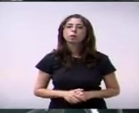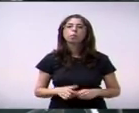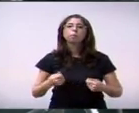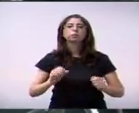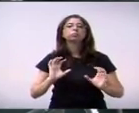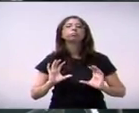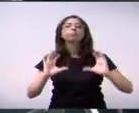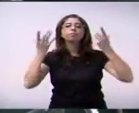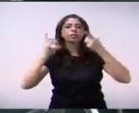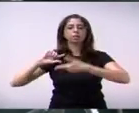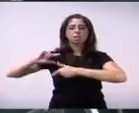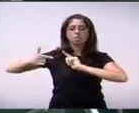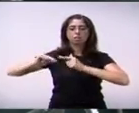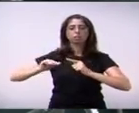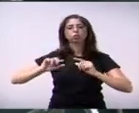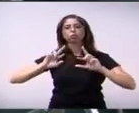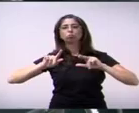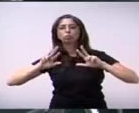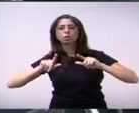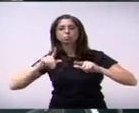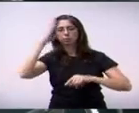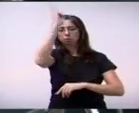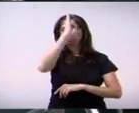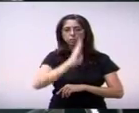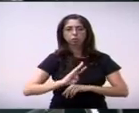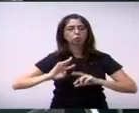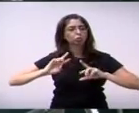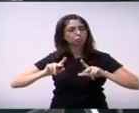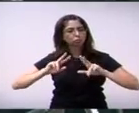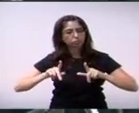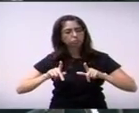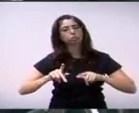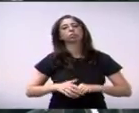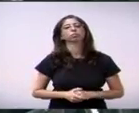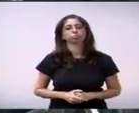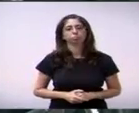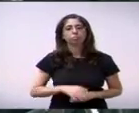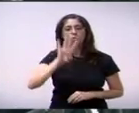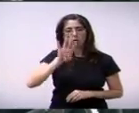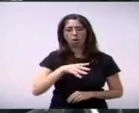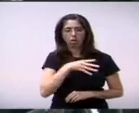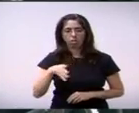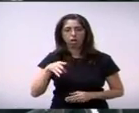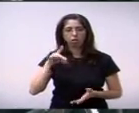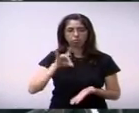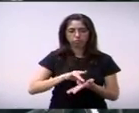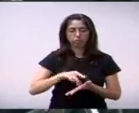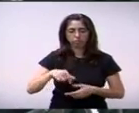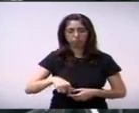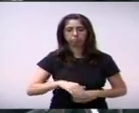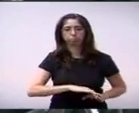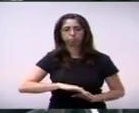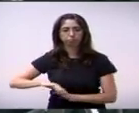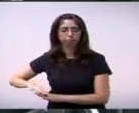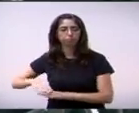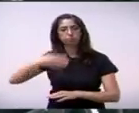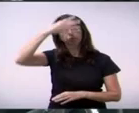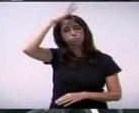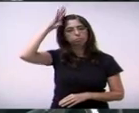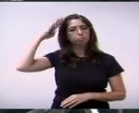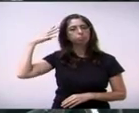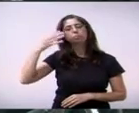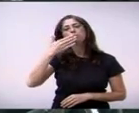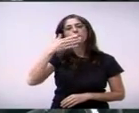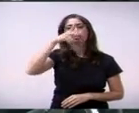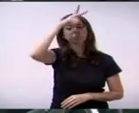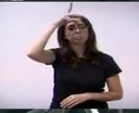tradições populares brasileiras. 211 da vereadora Ângela Duarte solicita